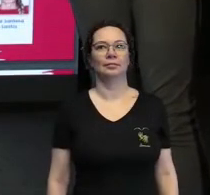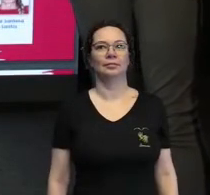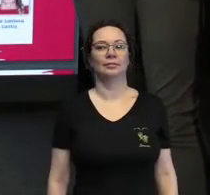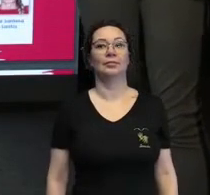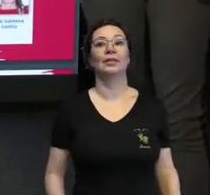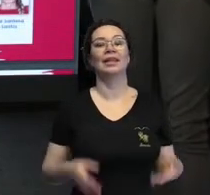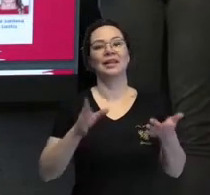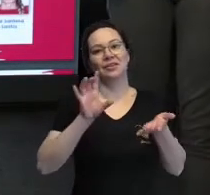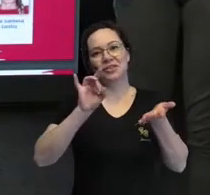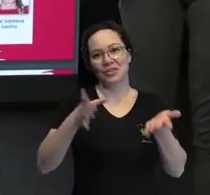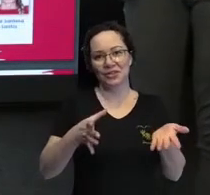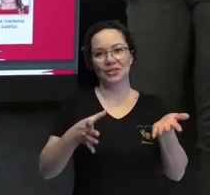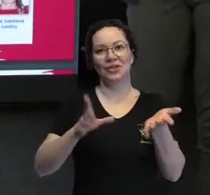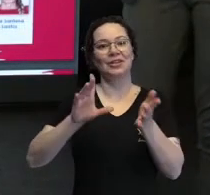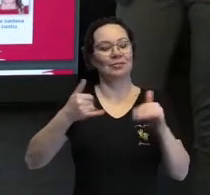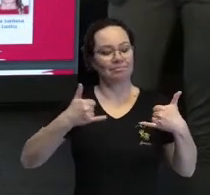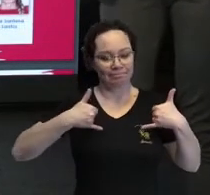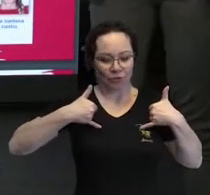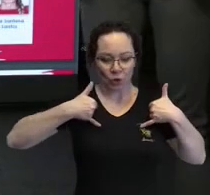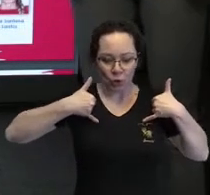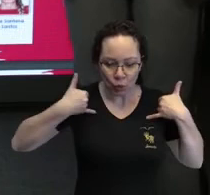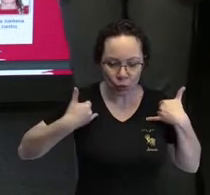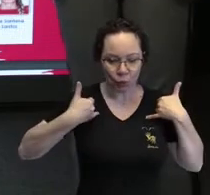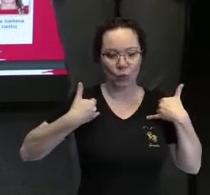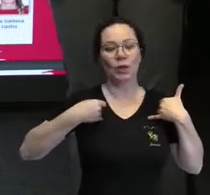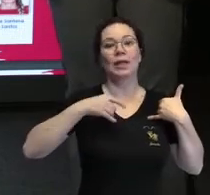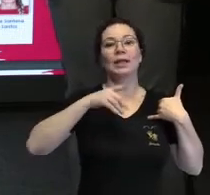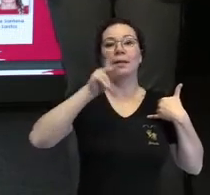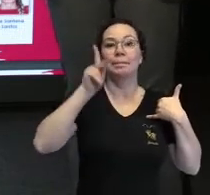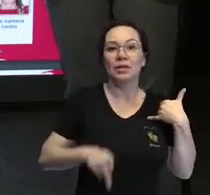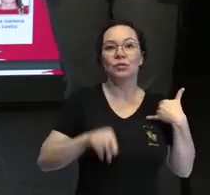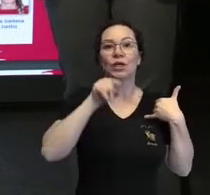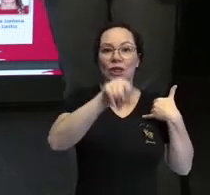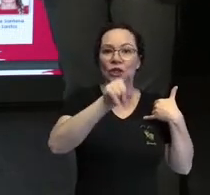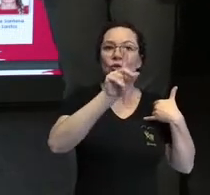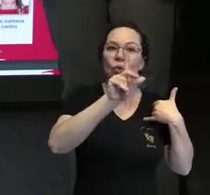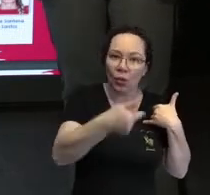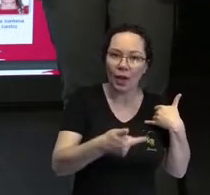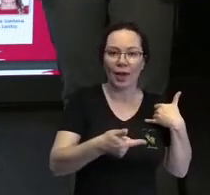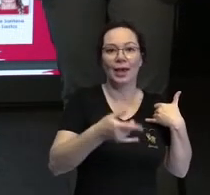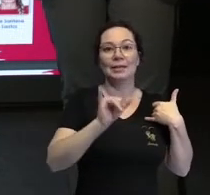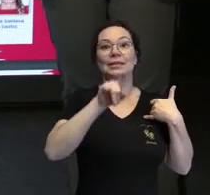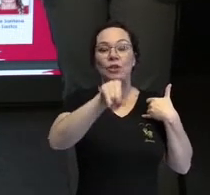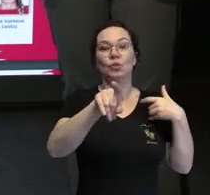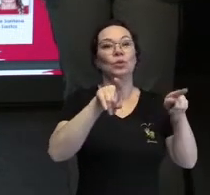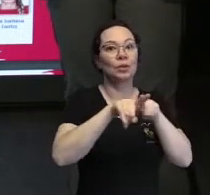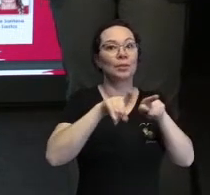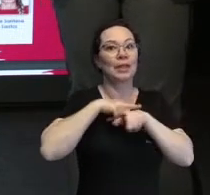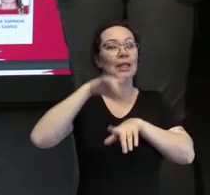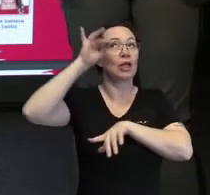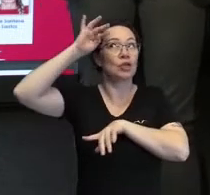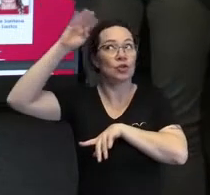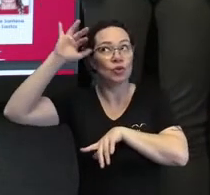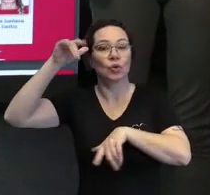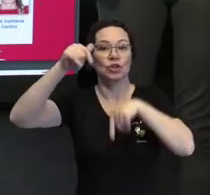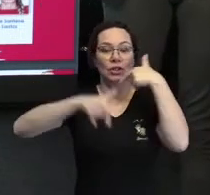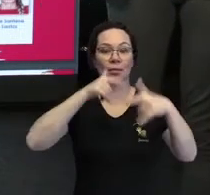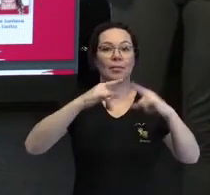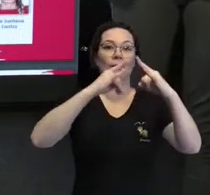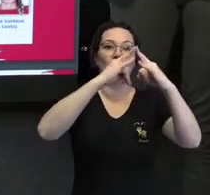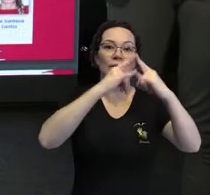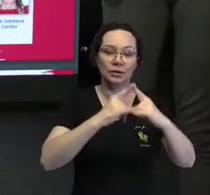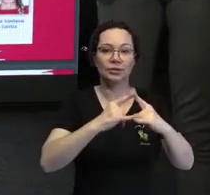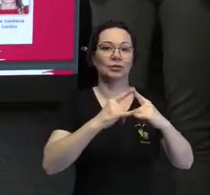Então é isso, orgulhe-se de ser quem você é Se você também, assim como eu, tem um sonho de trabalhar na nossa instituição